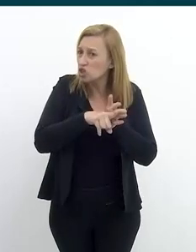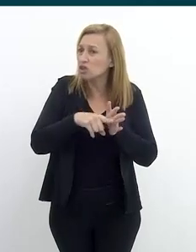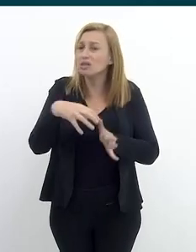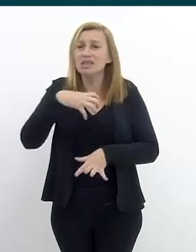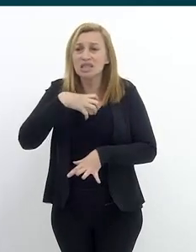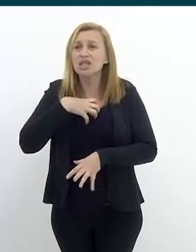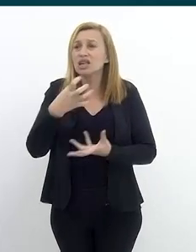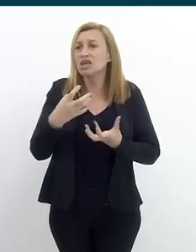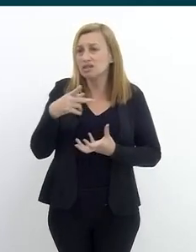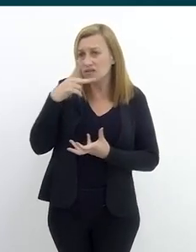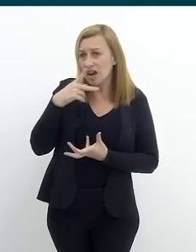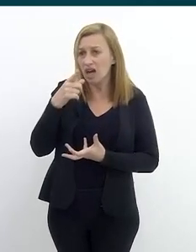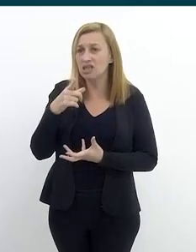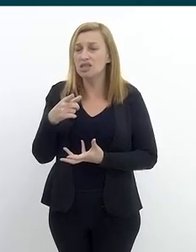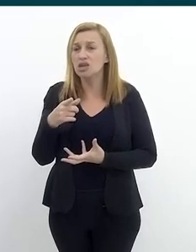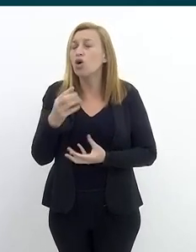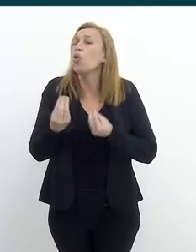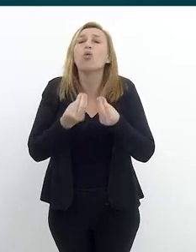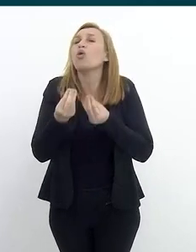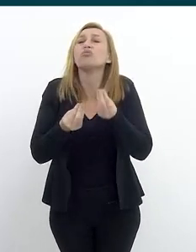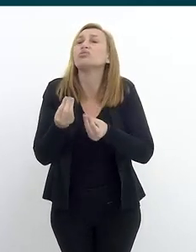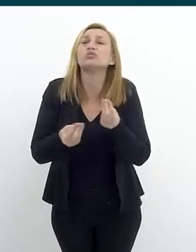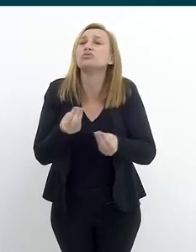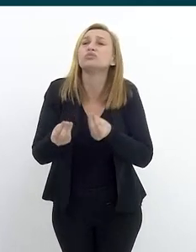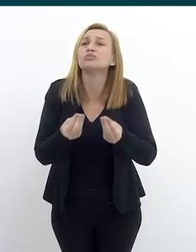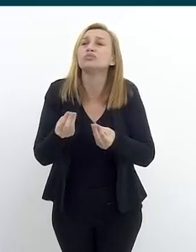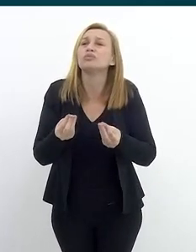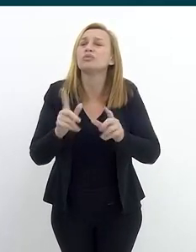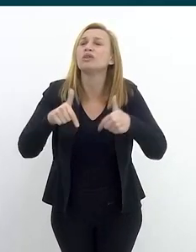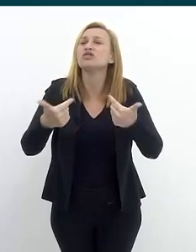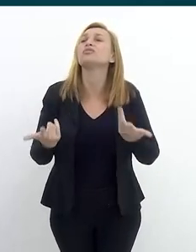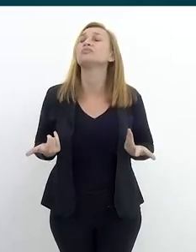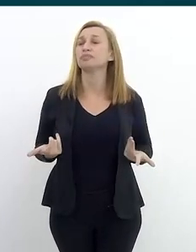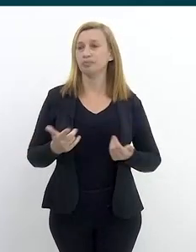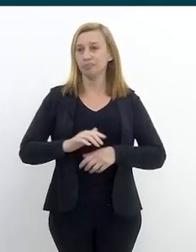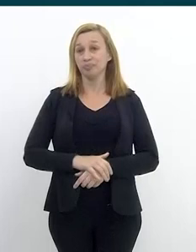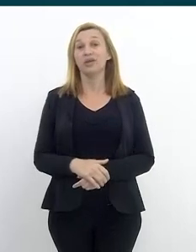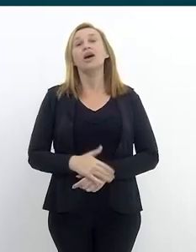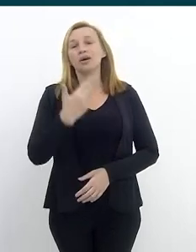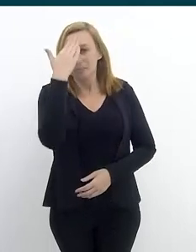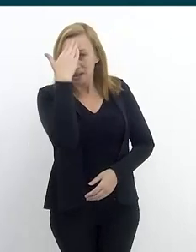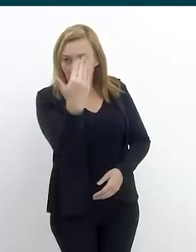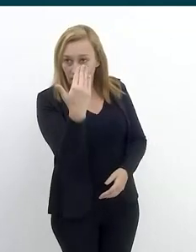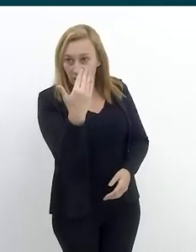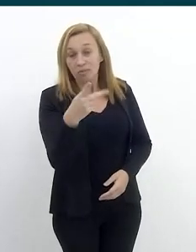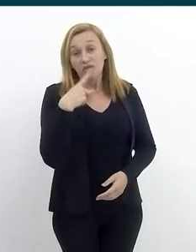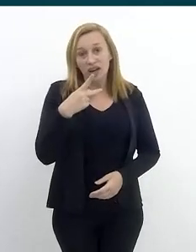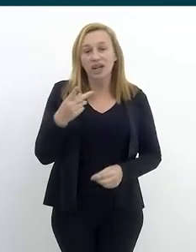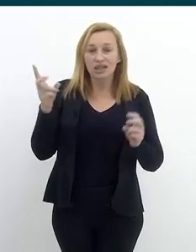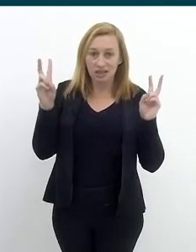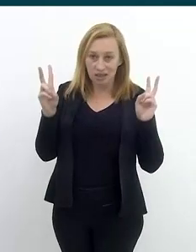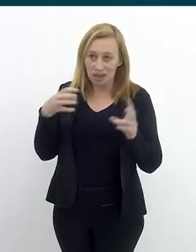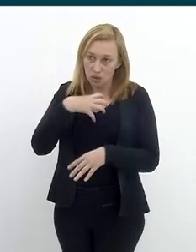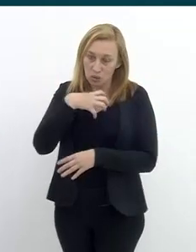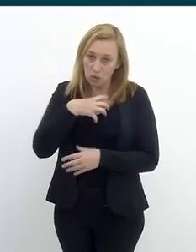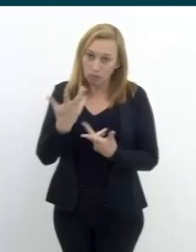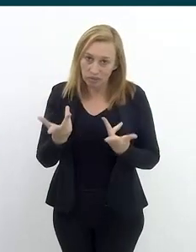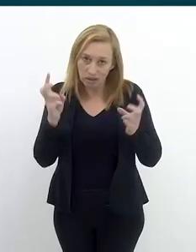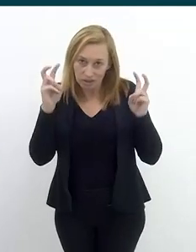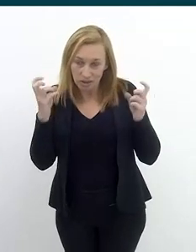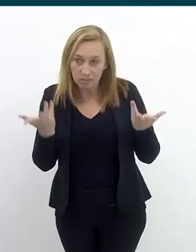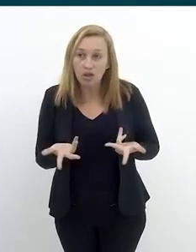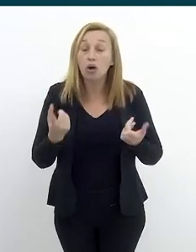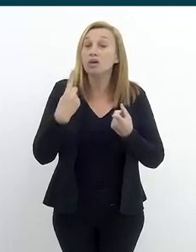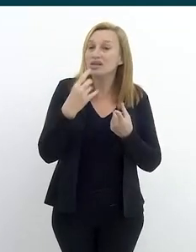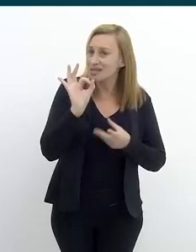pesquisas nesse sentido. Eu queria que você falasse para a gente como é que isso funciona. Obrigada por tocar nesse assunto, Ricardo,